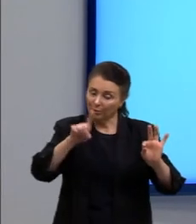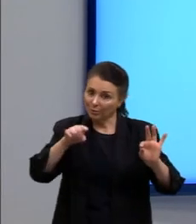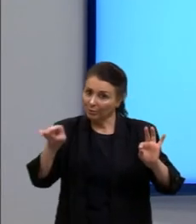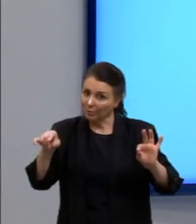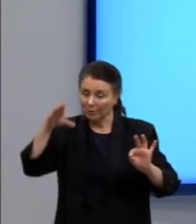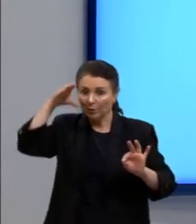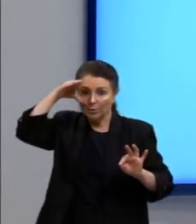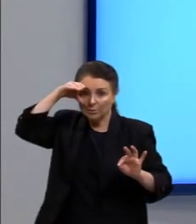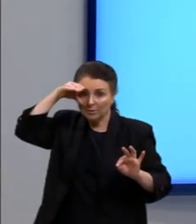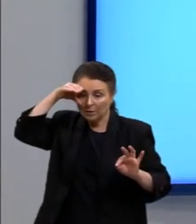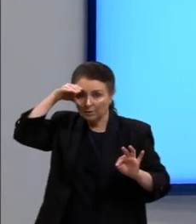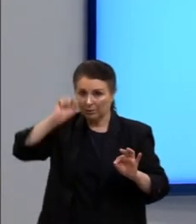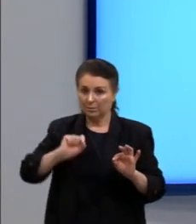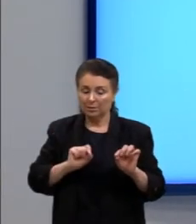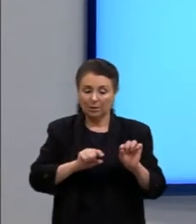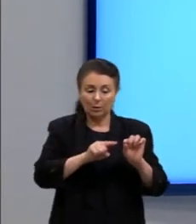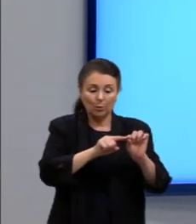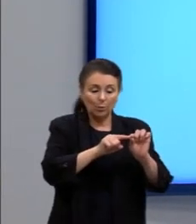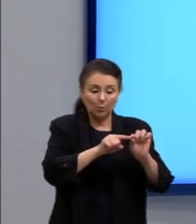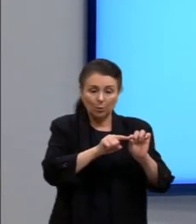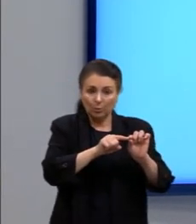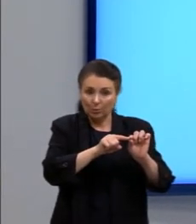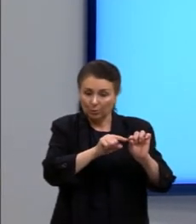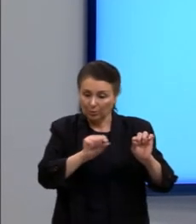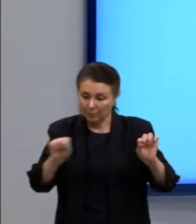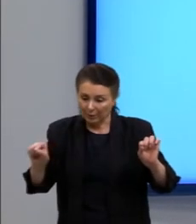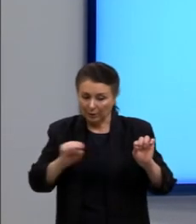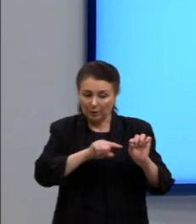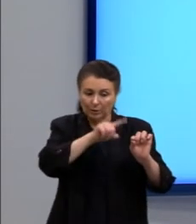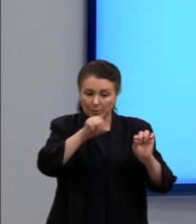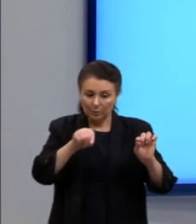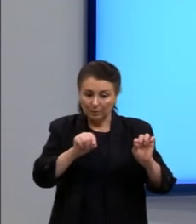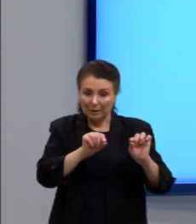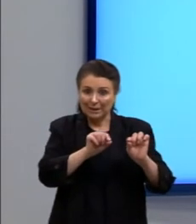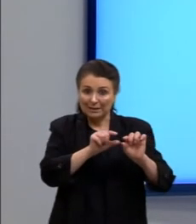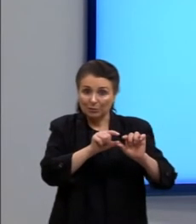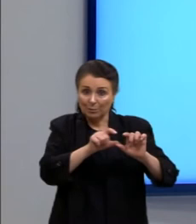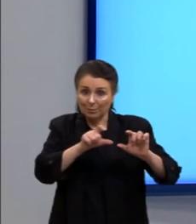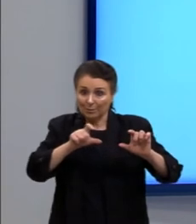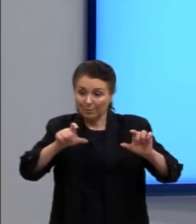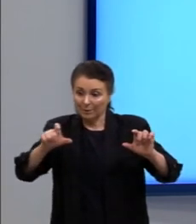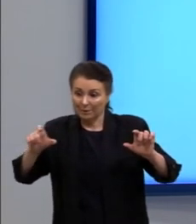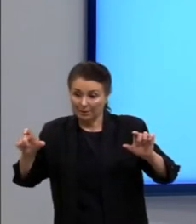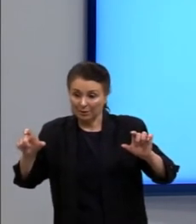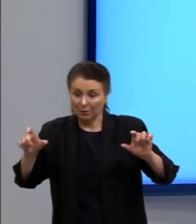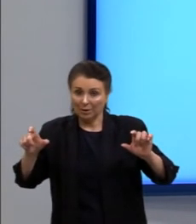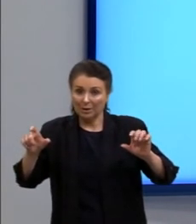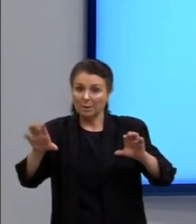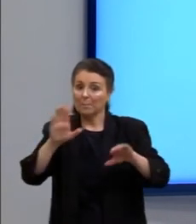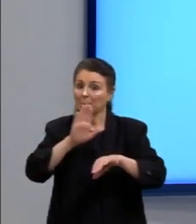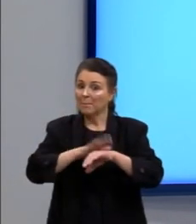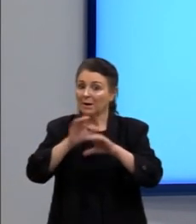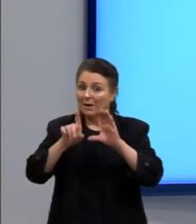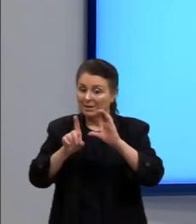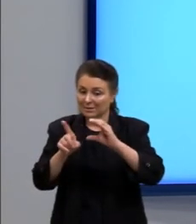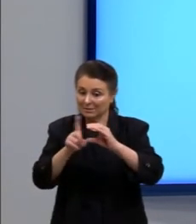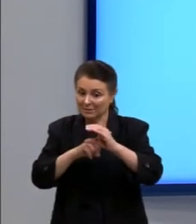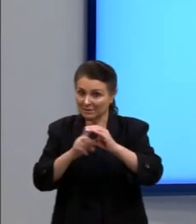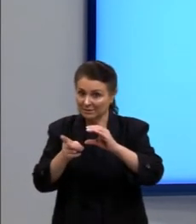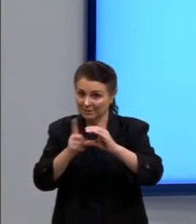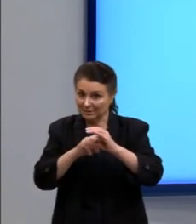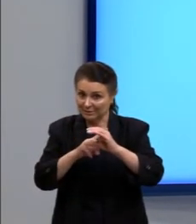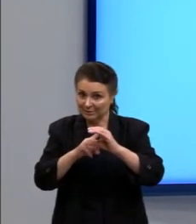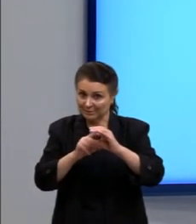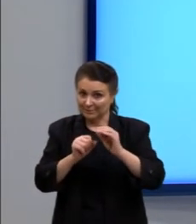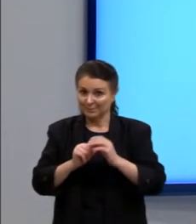observar para o comprimento de onda. Então, quanto maior o comprimento de onda, maior a velocidade. Então, velocidade cresce nesse sentido aqui.